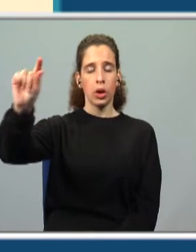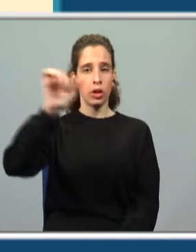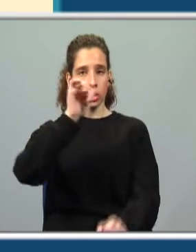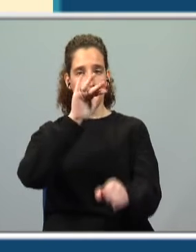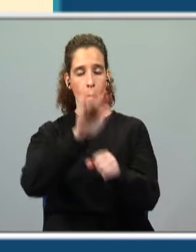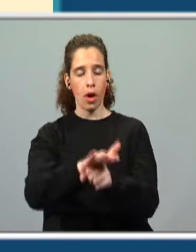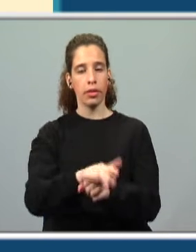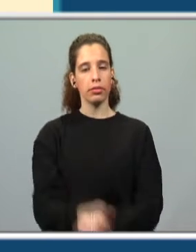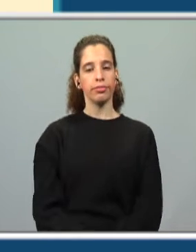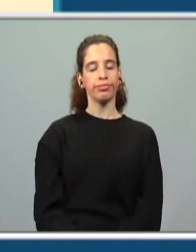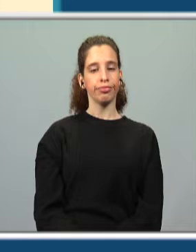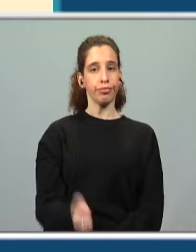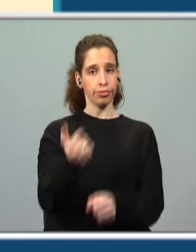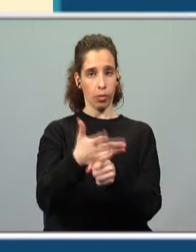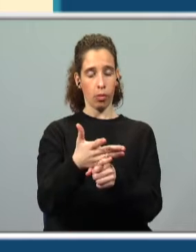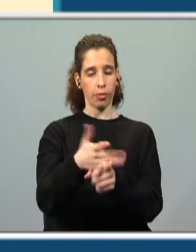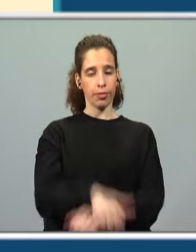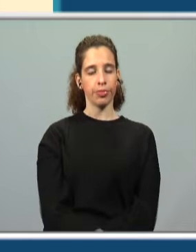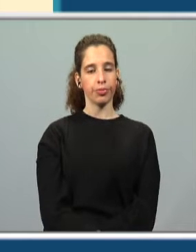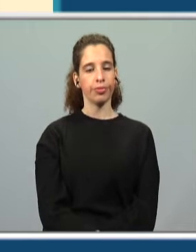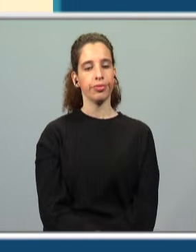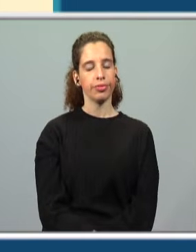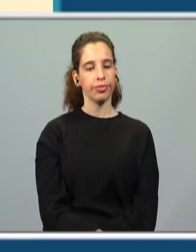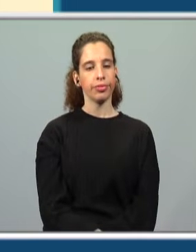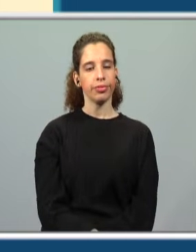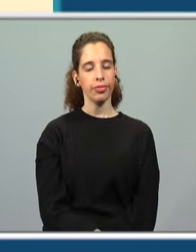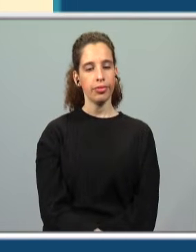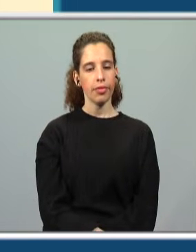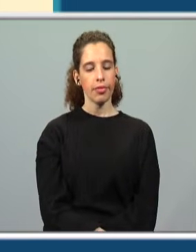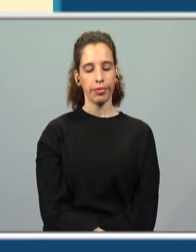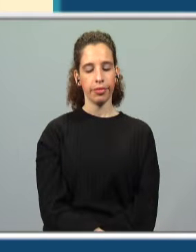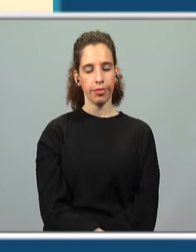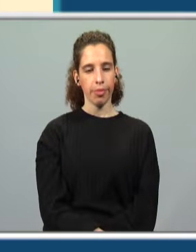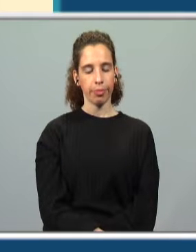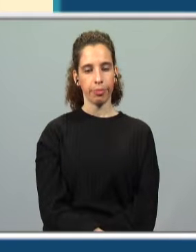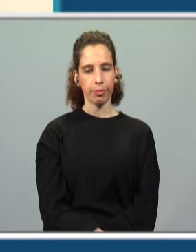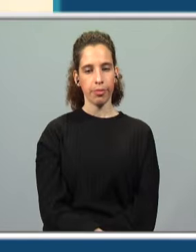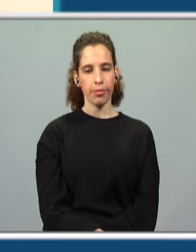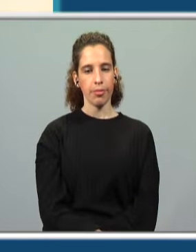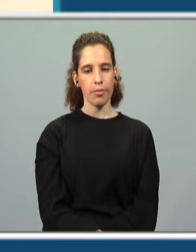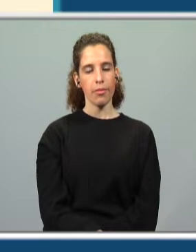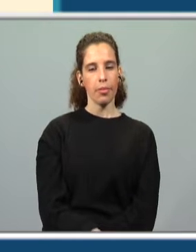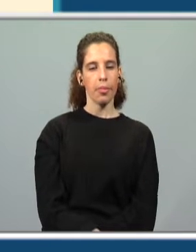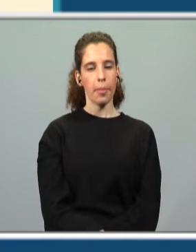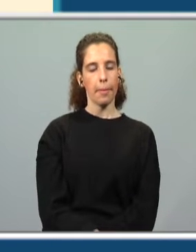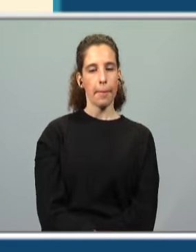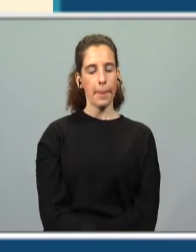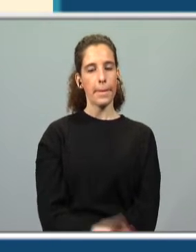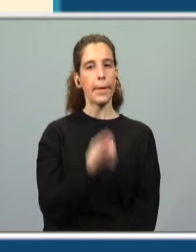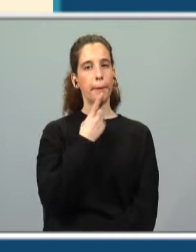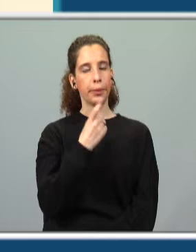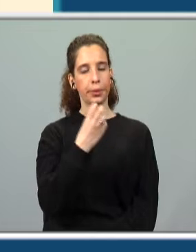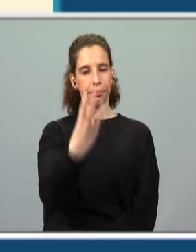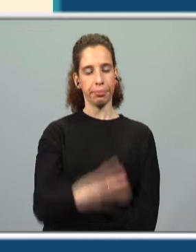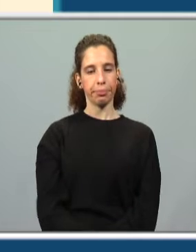Podemos passar para mais uma? Ora, então, já que estamos com tanta vontade, vou já passar à próxima. Questão